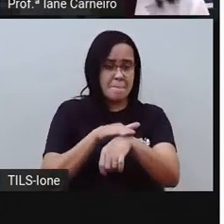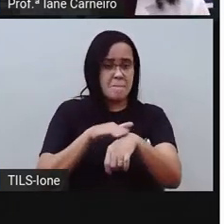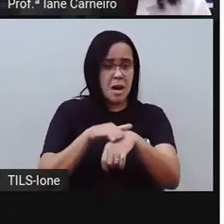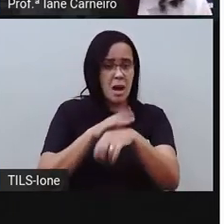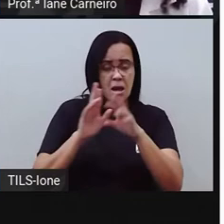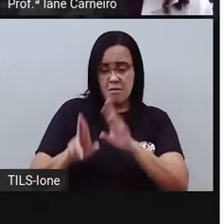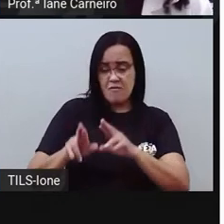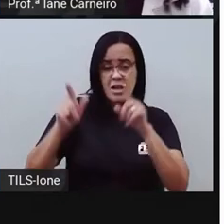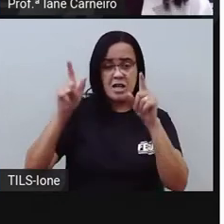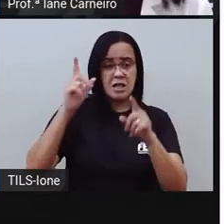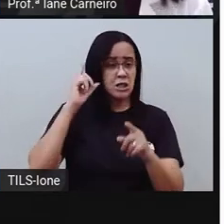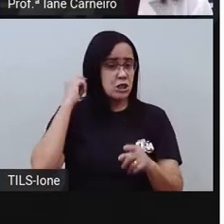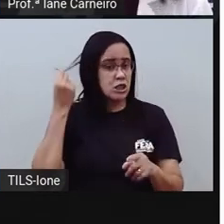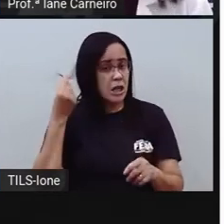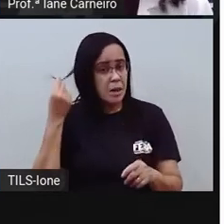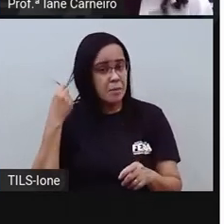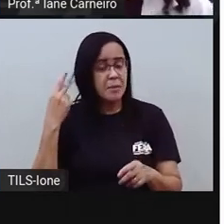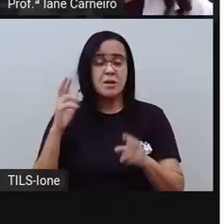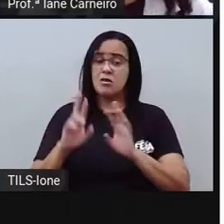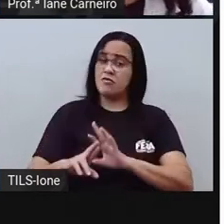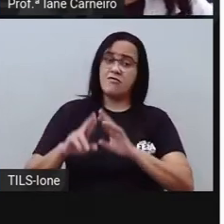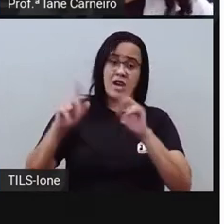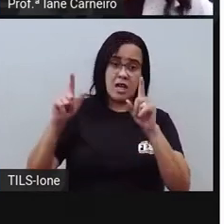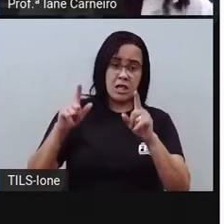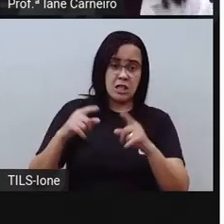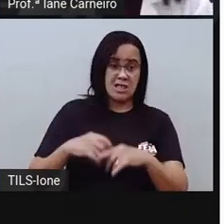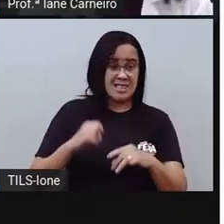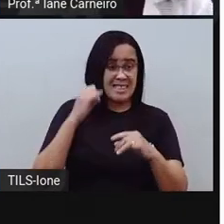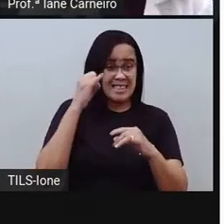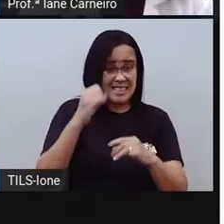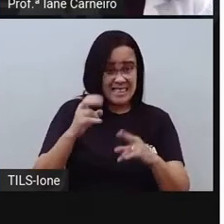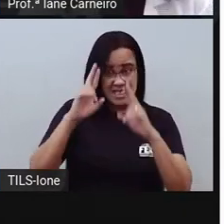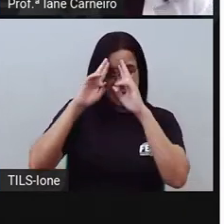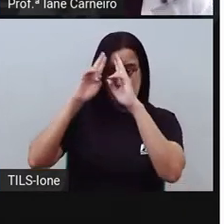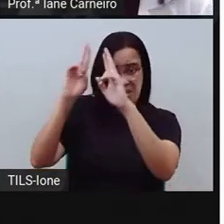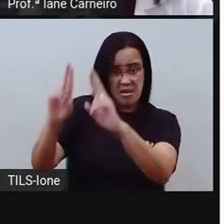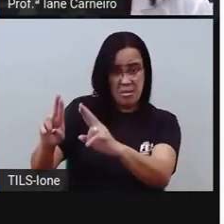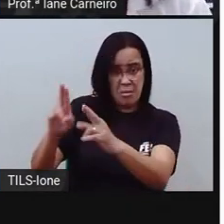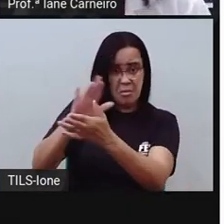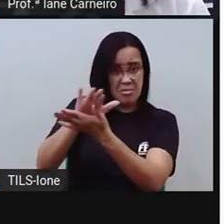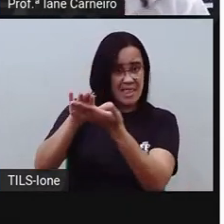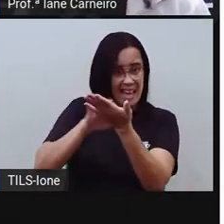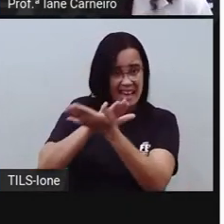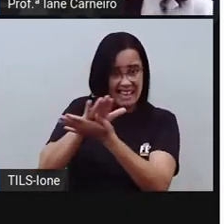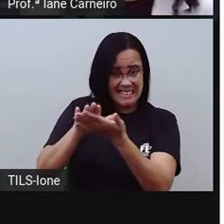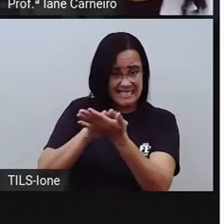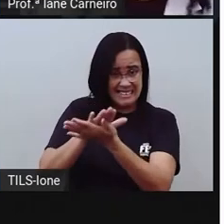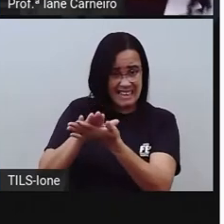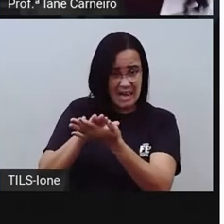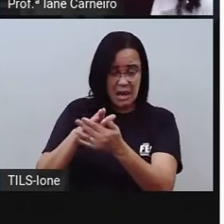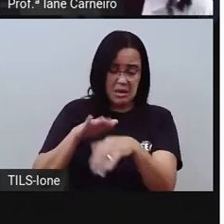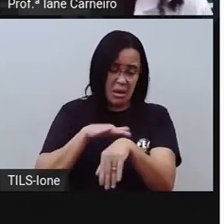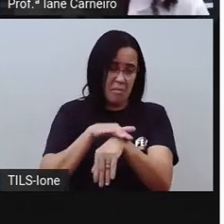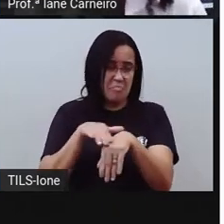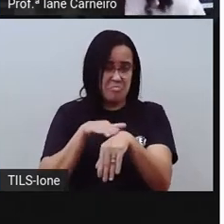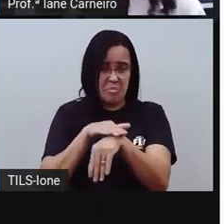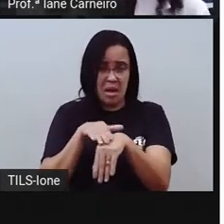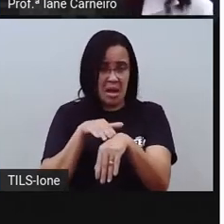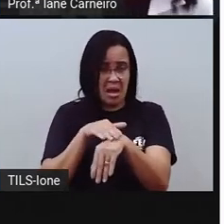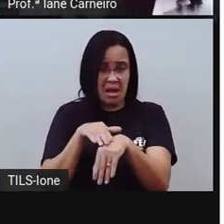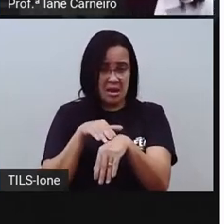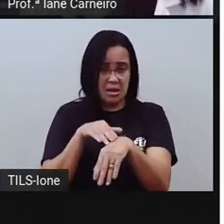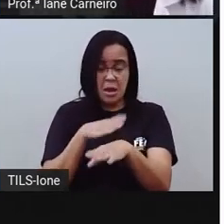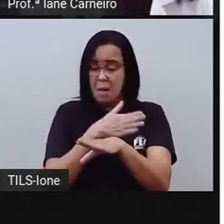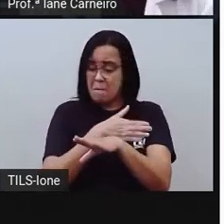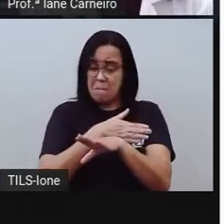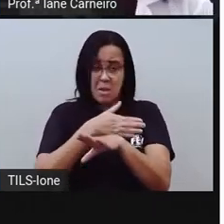uma pessoa não respeita isso e acha que por causa da cor da pele da outra, se não ser branca,